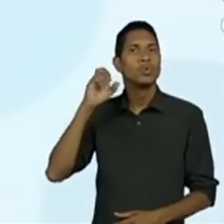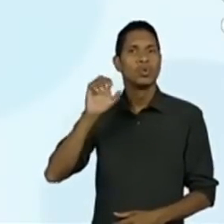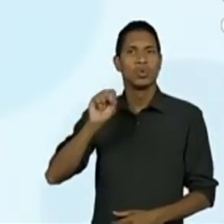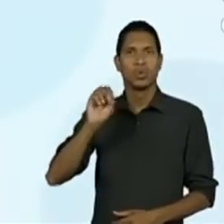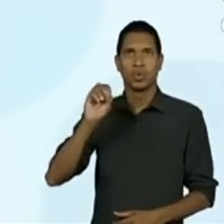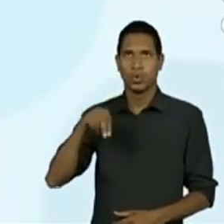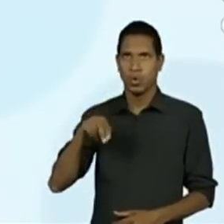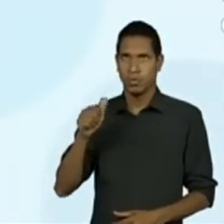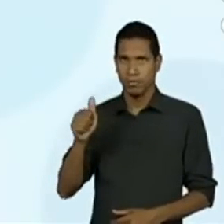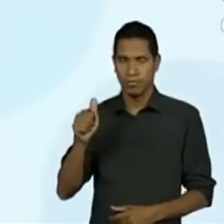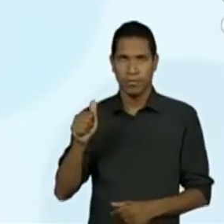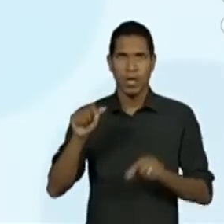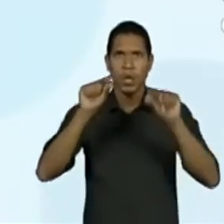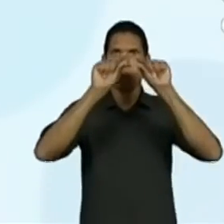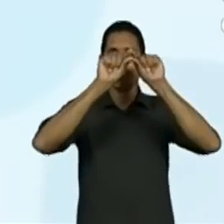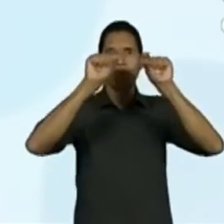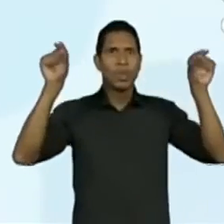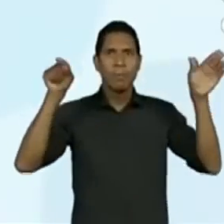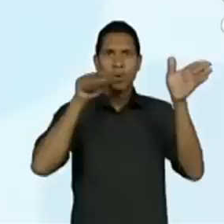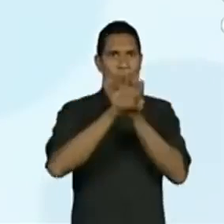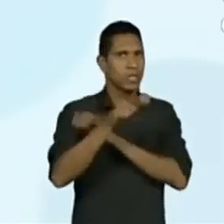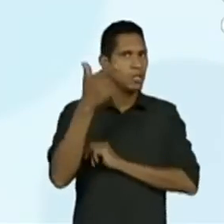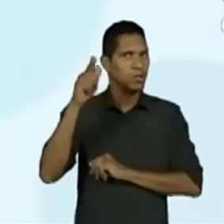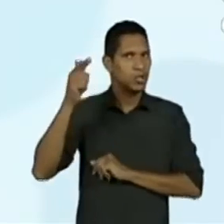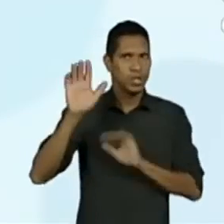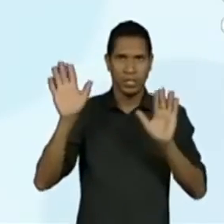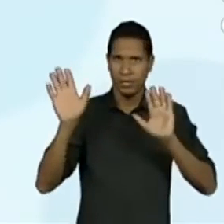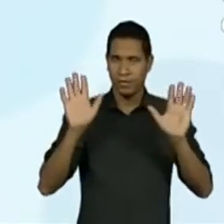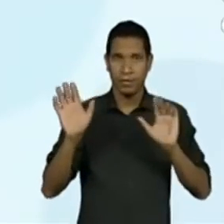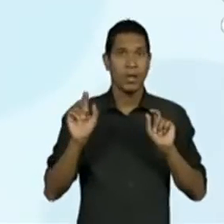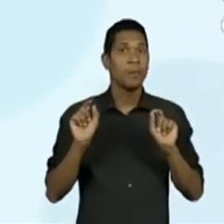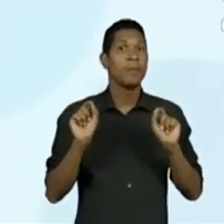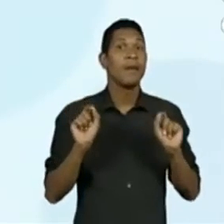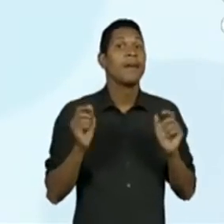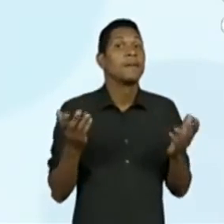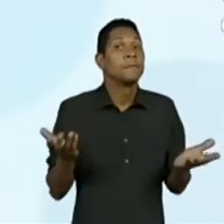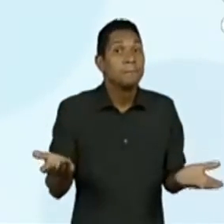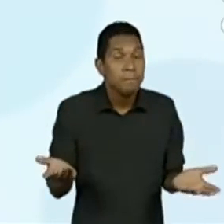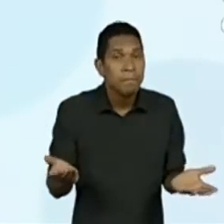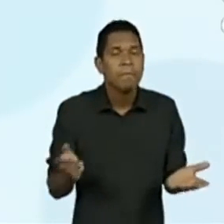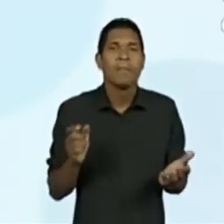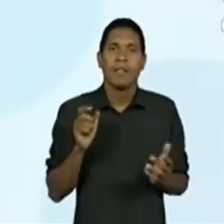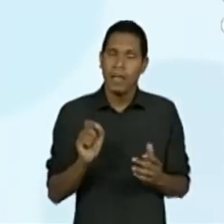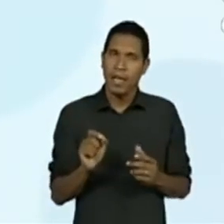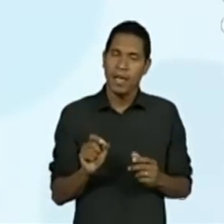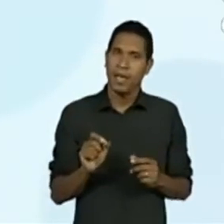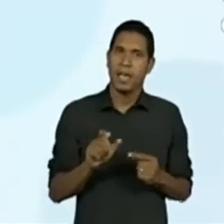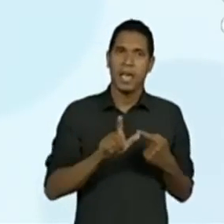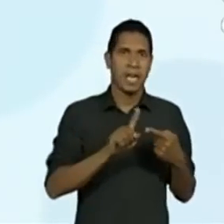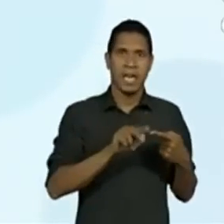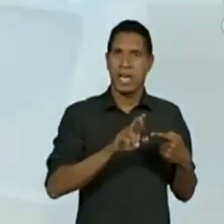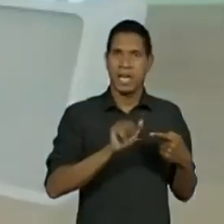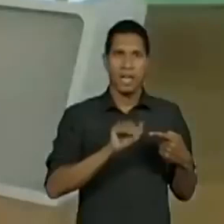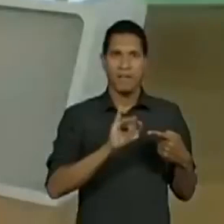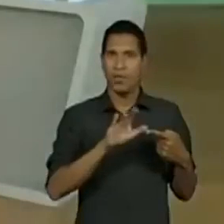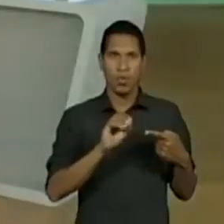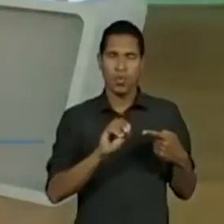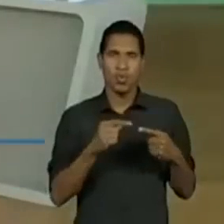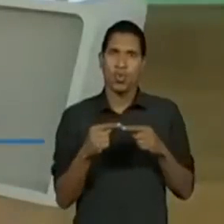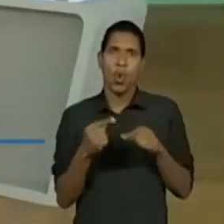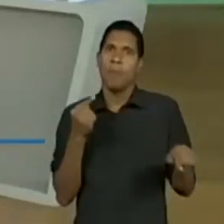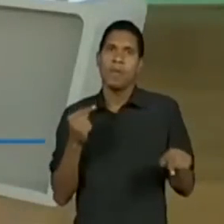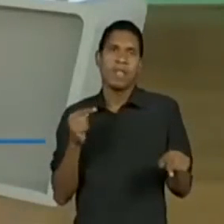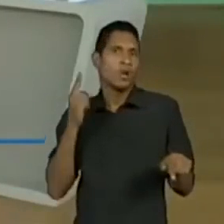nessa questão? Porque ele é um aspecto gráfico, não entraria tecnicamente o som,